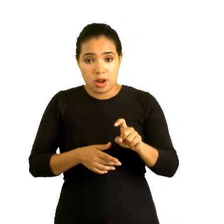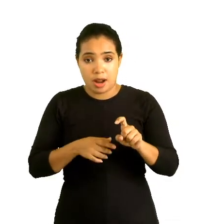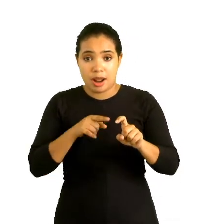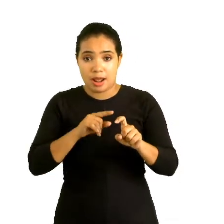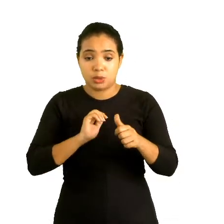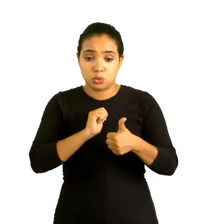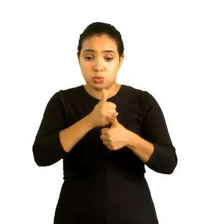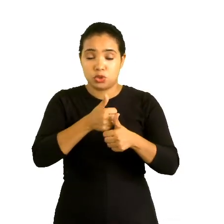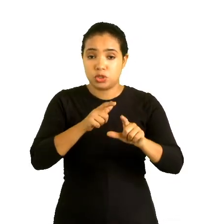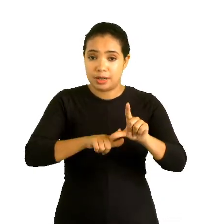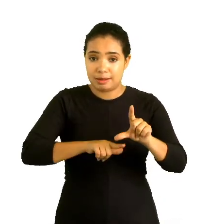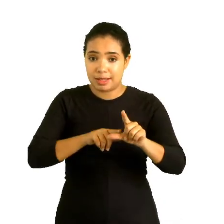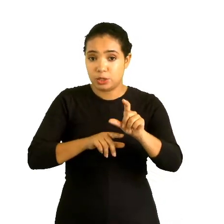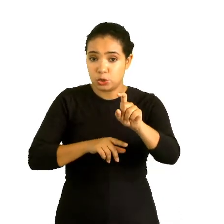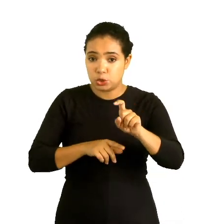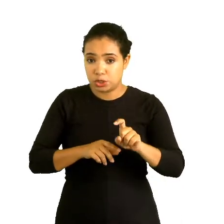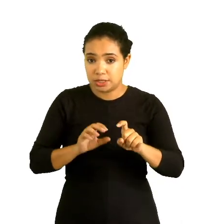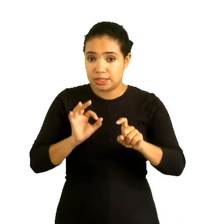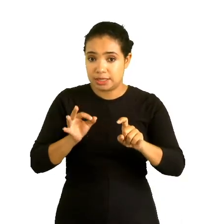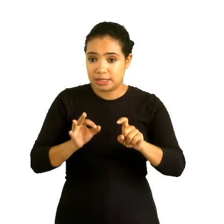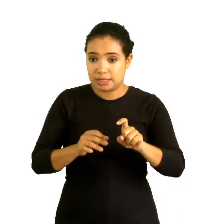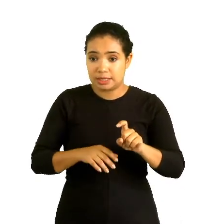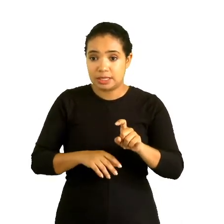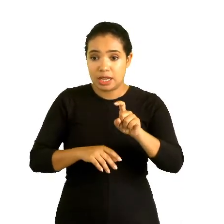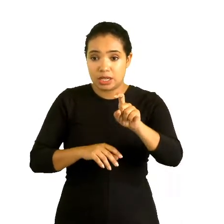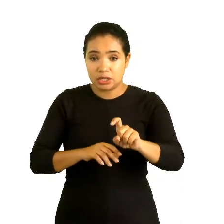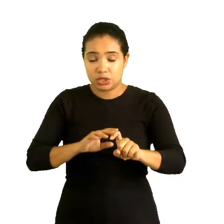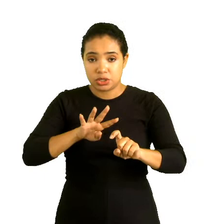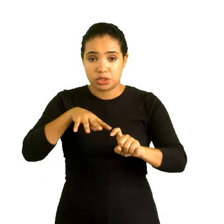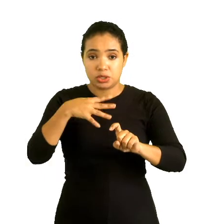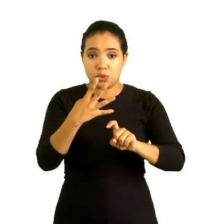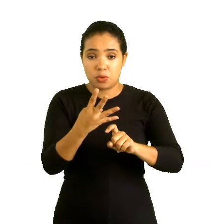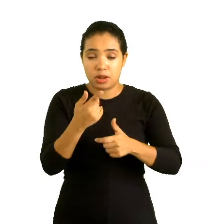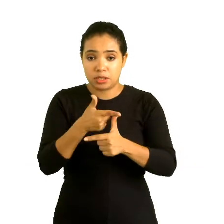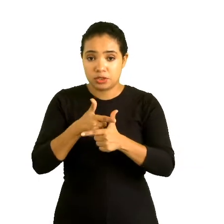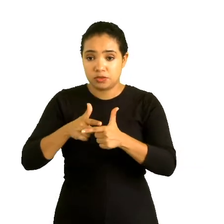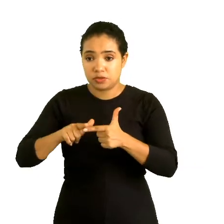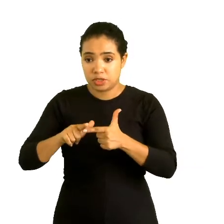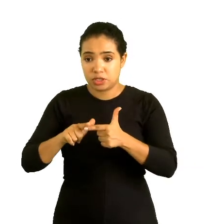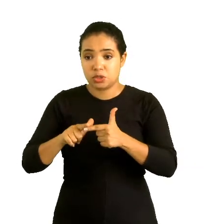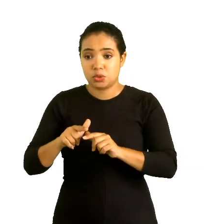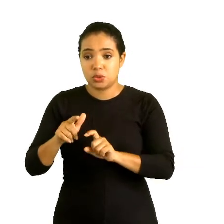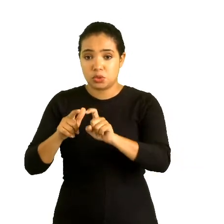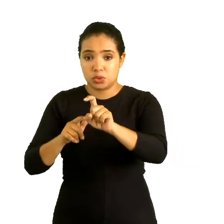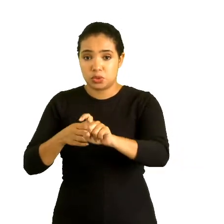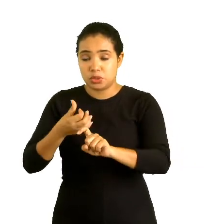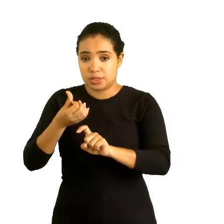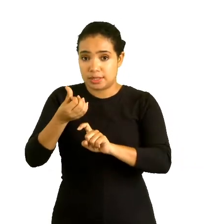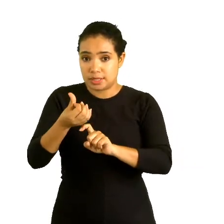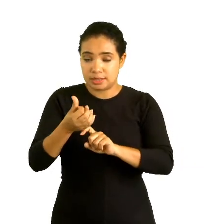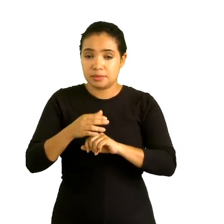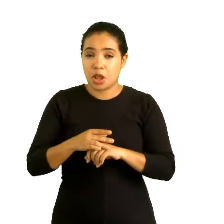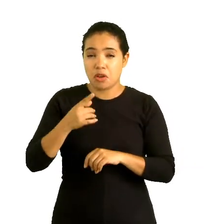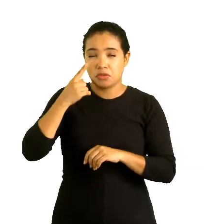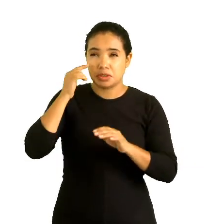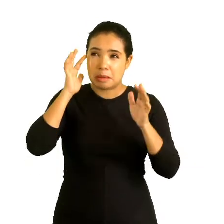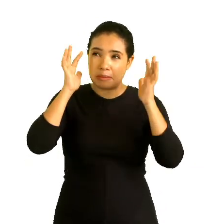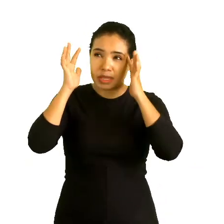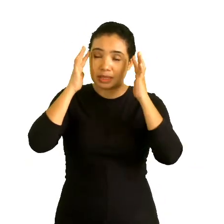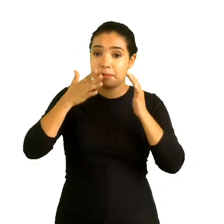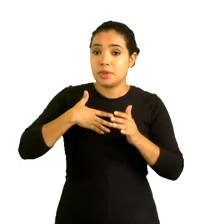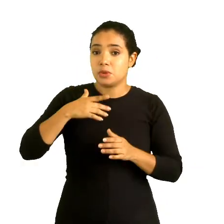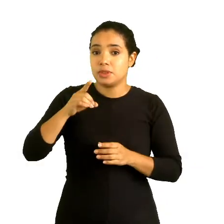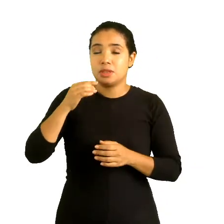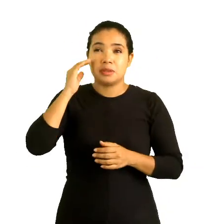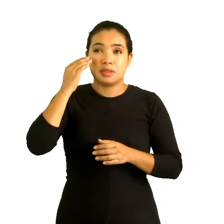é uma letra. O X. Então eu tenho X elevado à quarta, dividido por X elevado à sexta. Aí você pensa, meu Deus, professor,